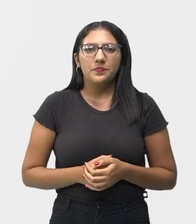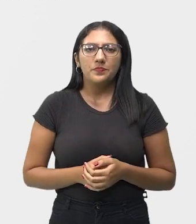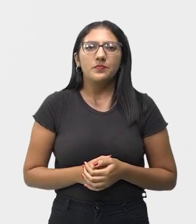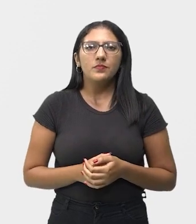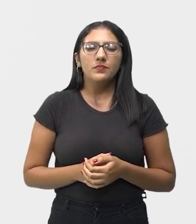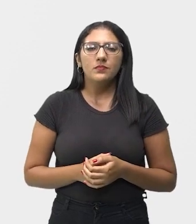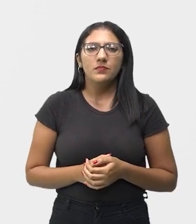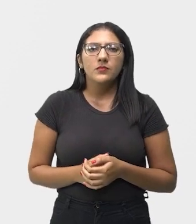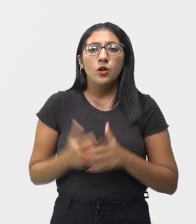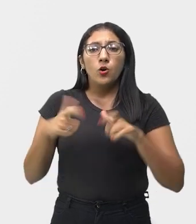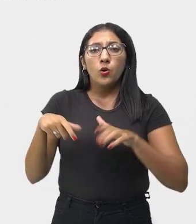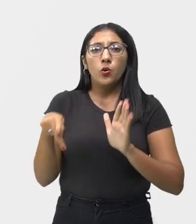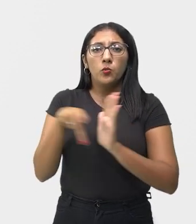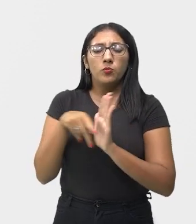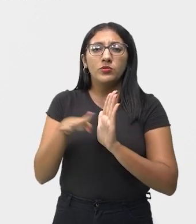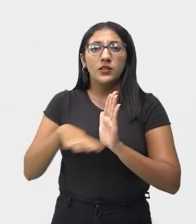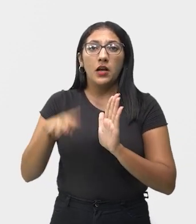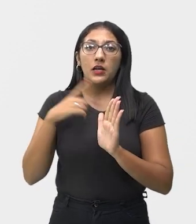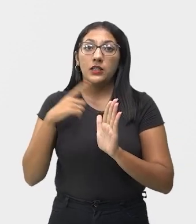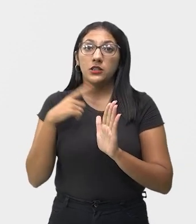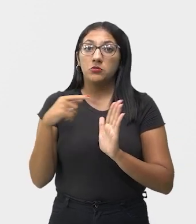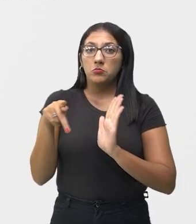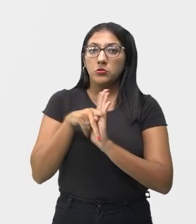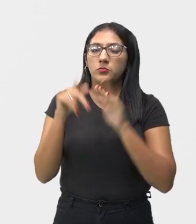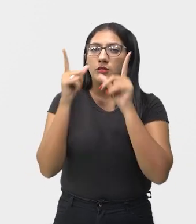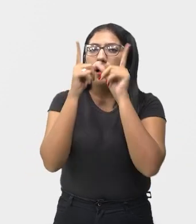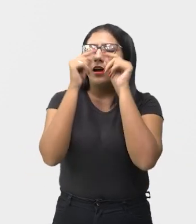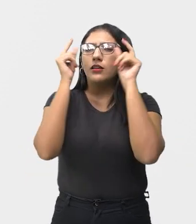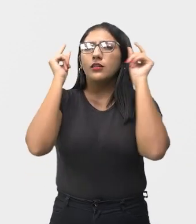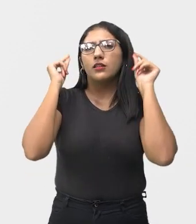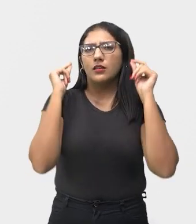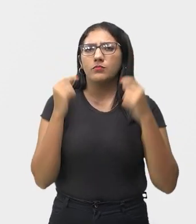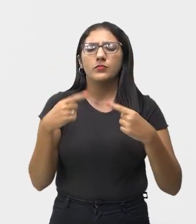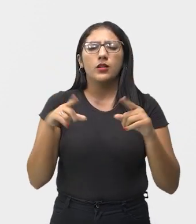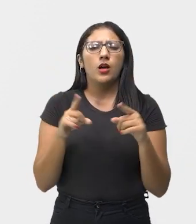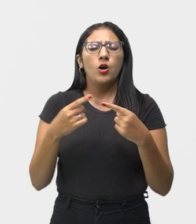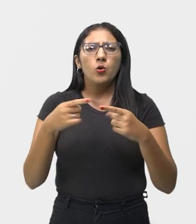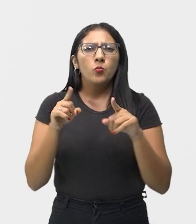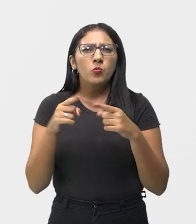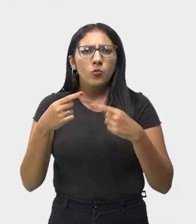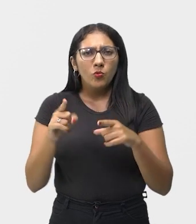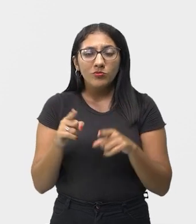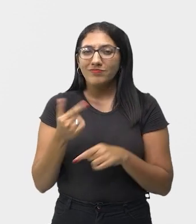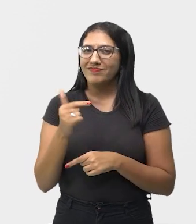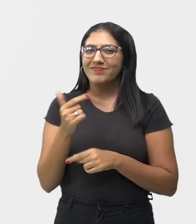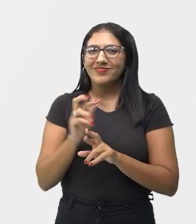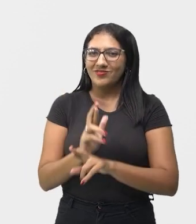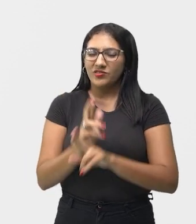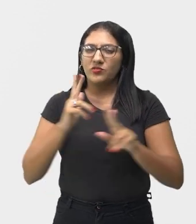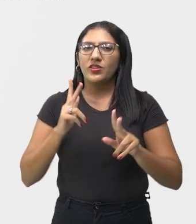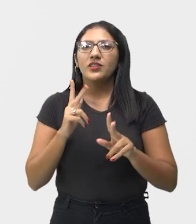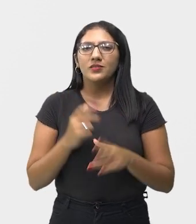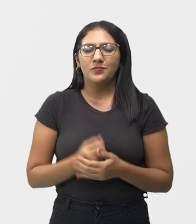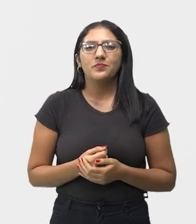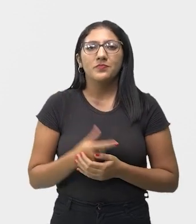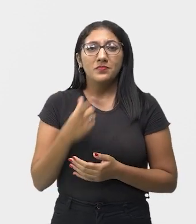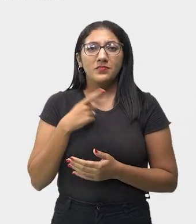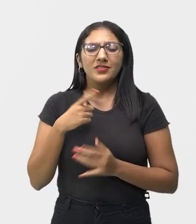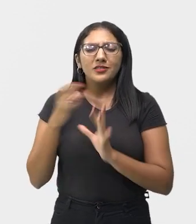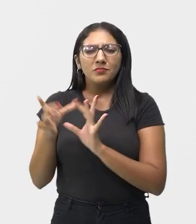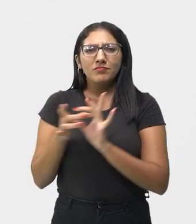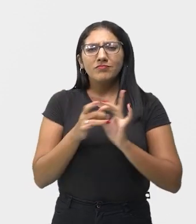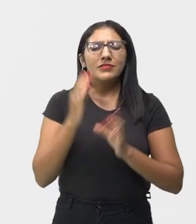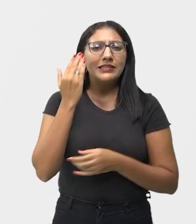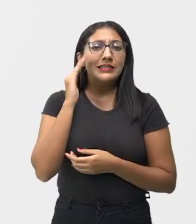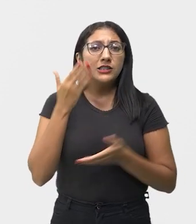berço da cultura ocidental foi a Grécia, com a música não foi diferente. A forma como a música é